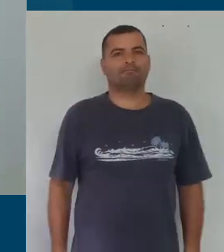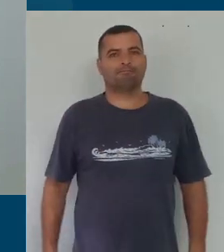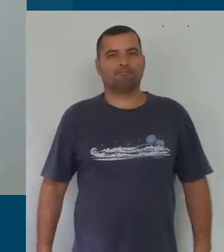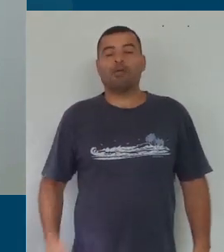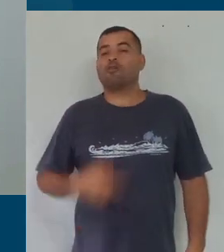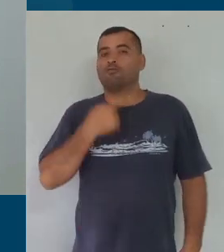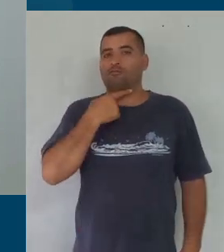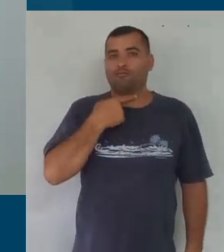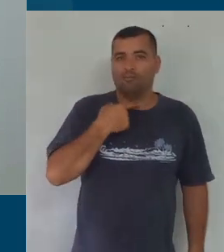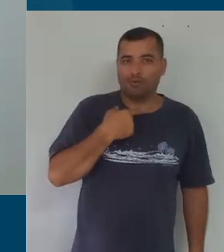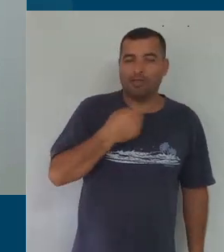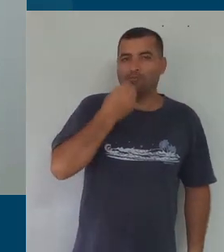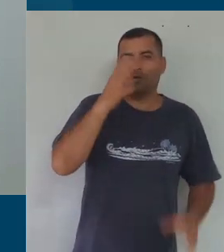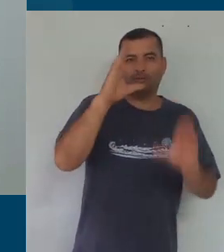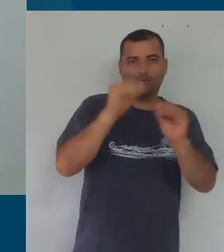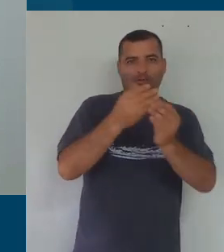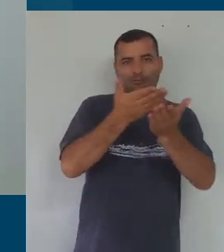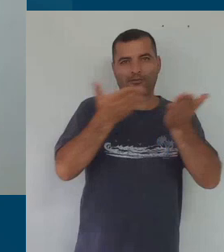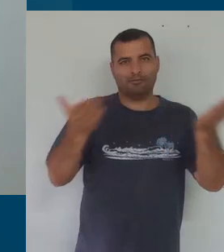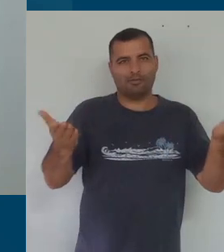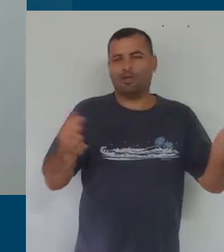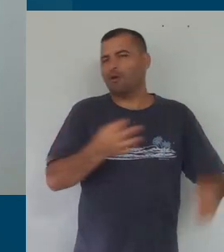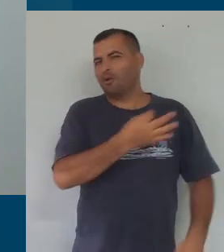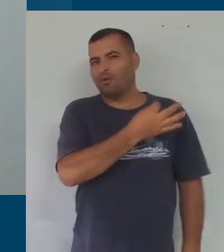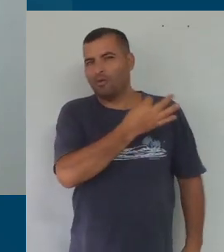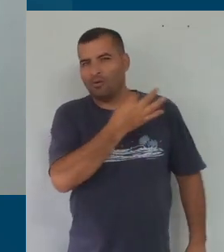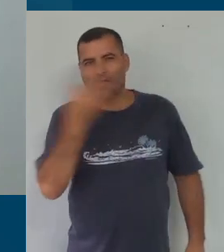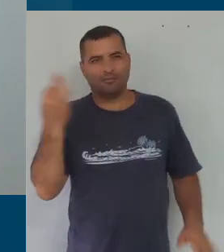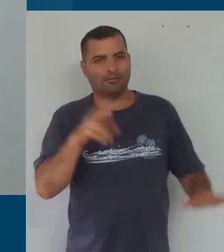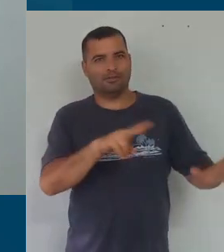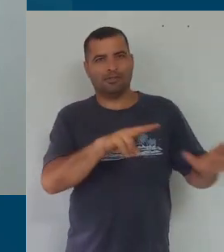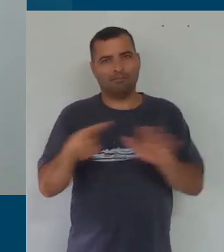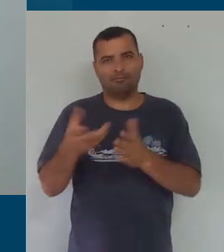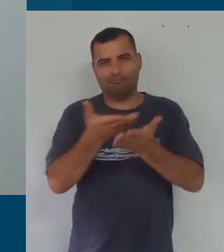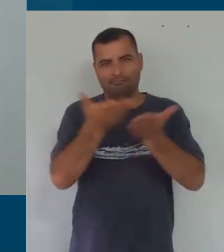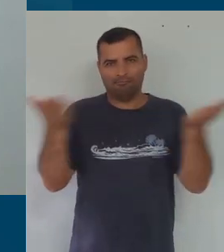boa noite e uma excelente semana para vocês.